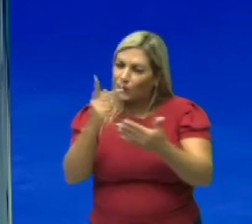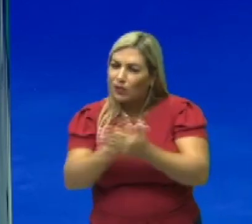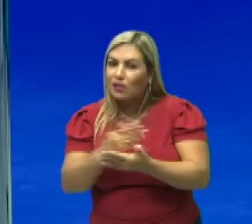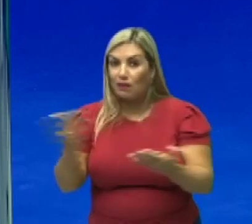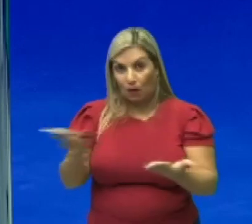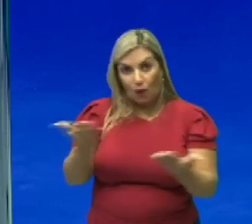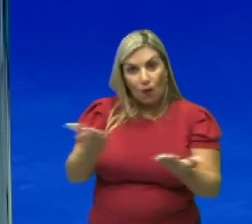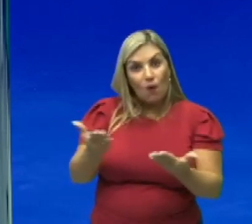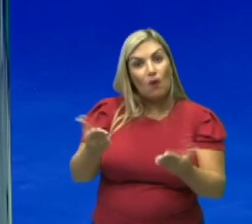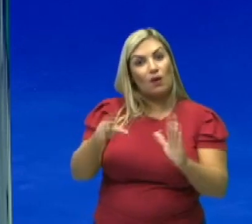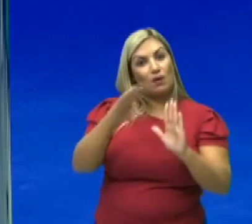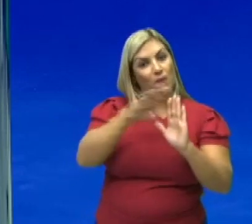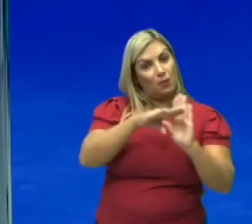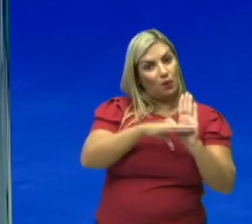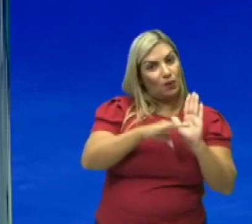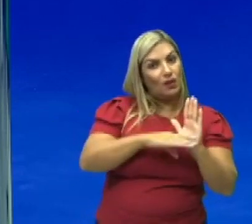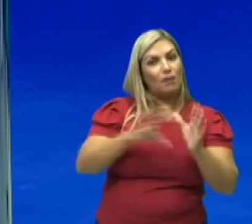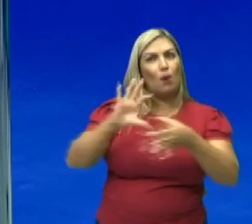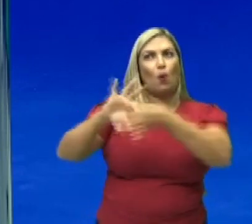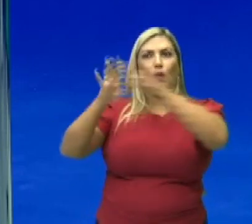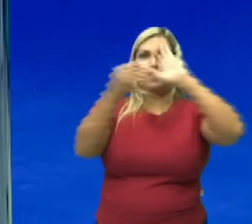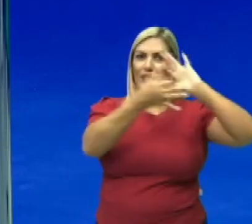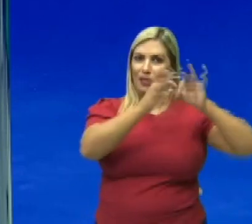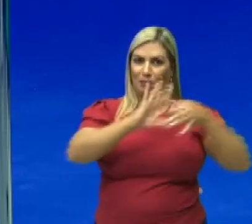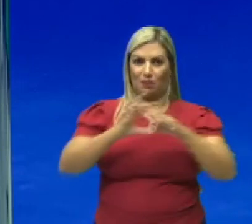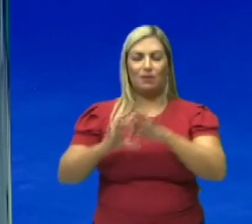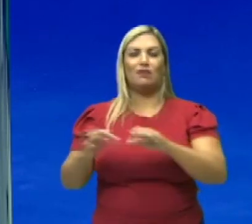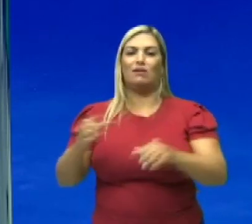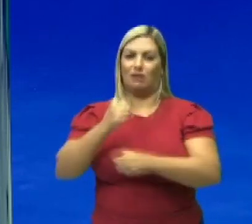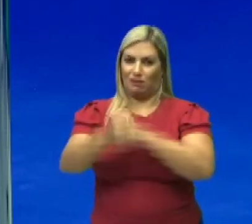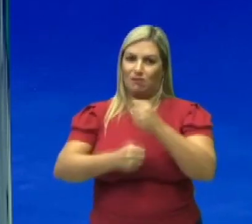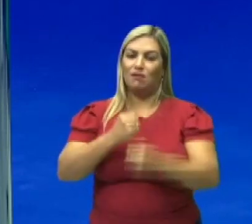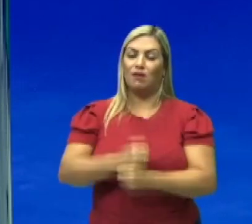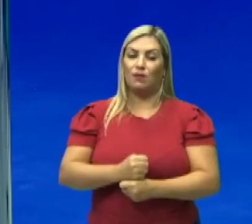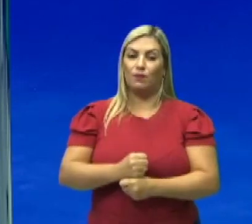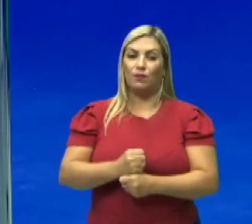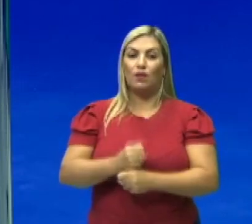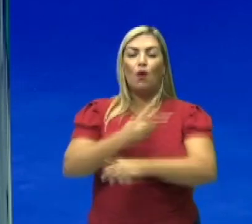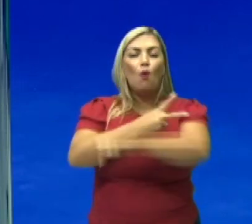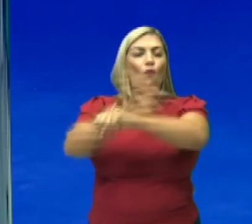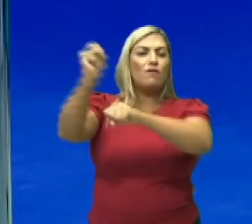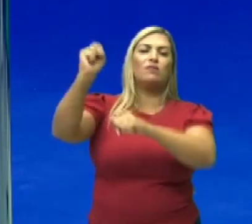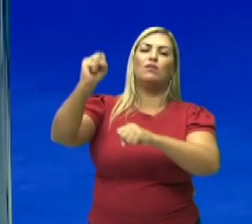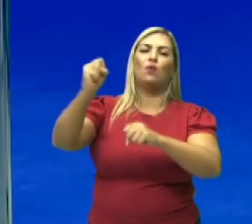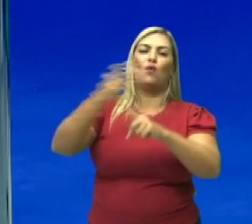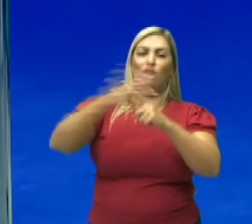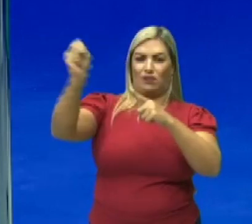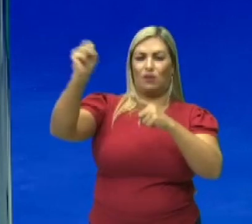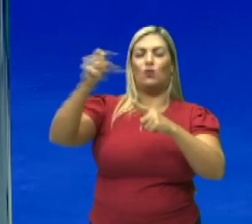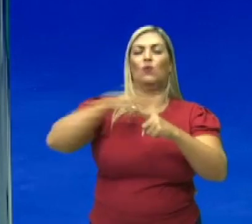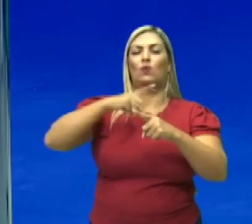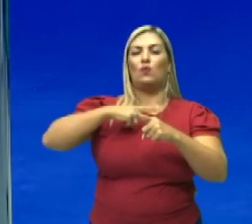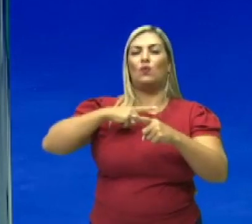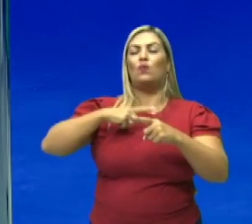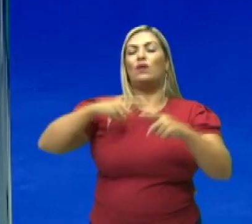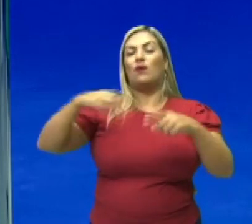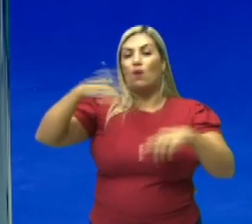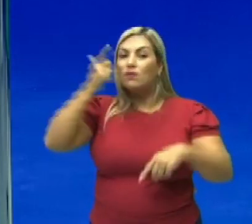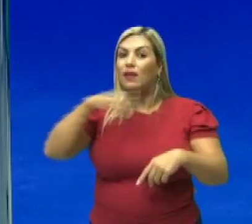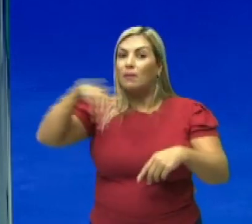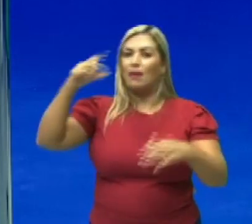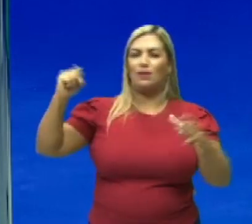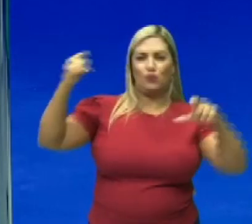acontecendo para o programa olímpico desse ano. O vencedor da partida é aquele que consegue fazer mais gols.